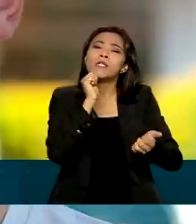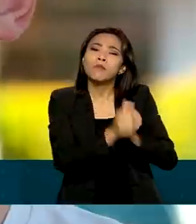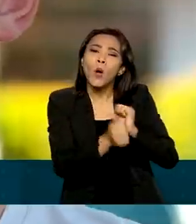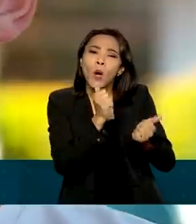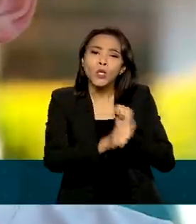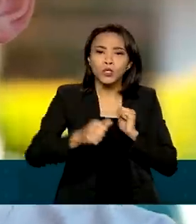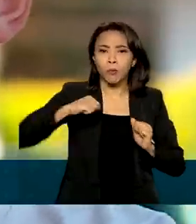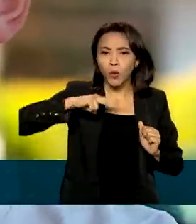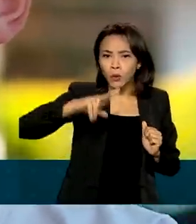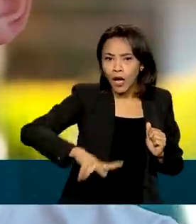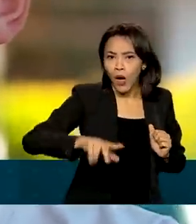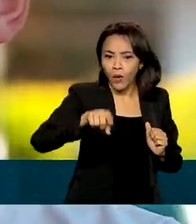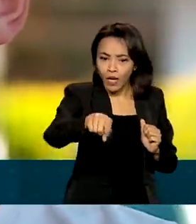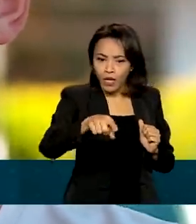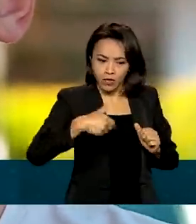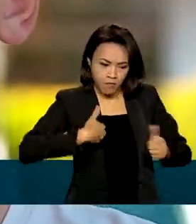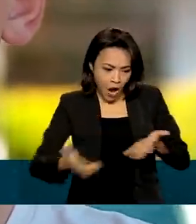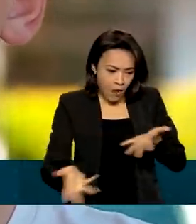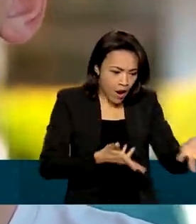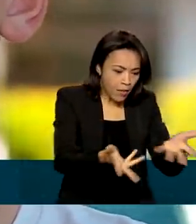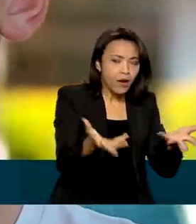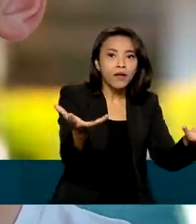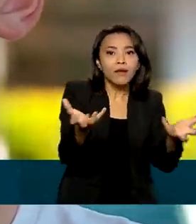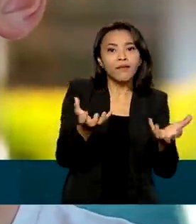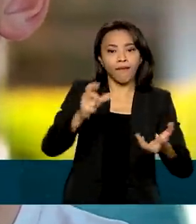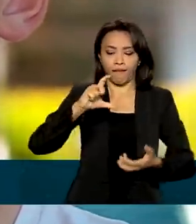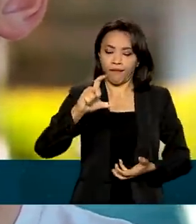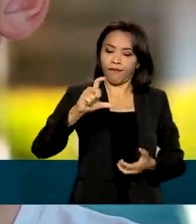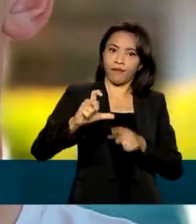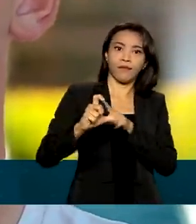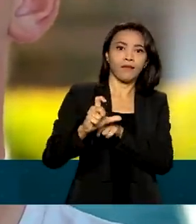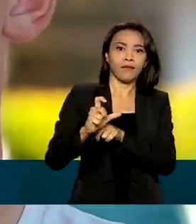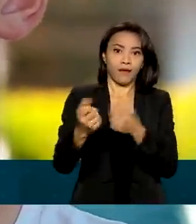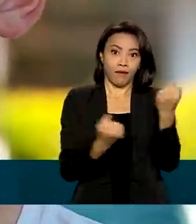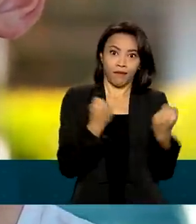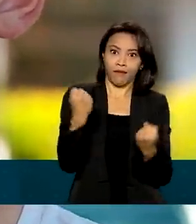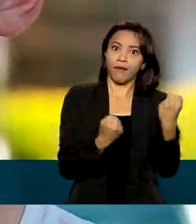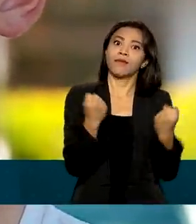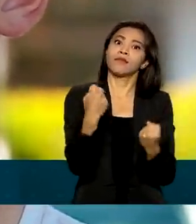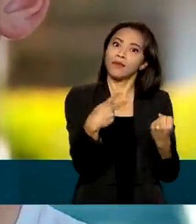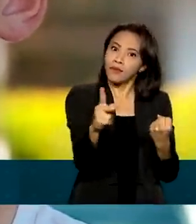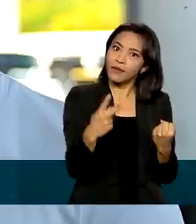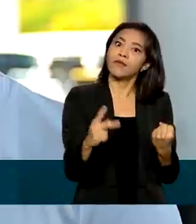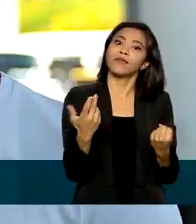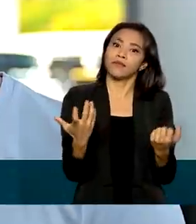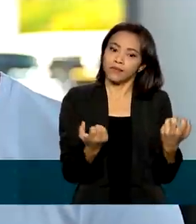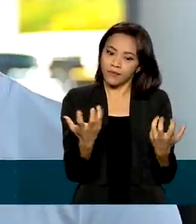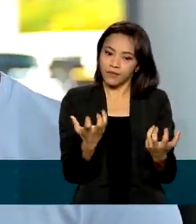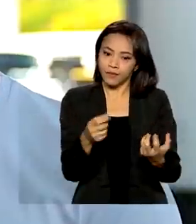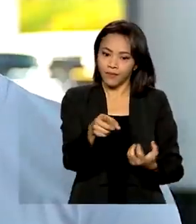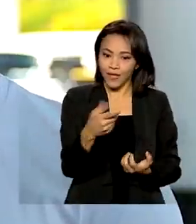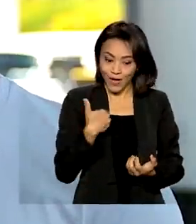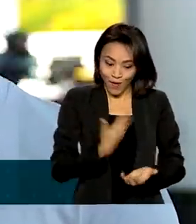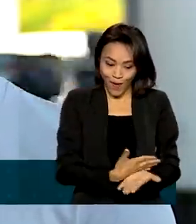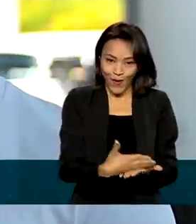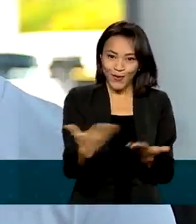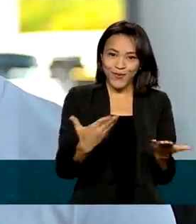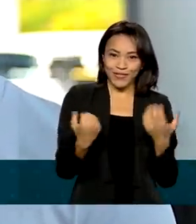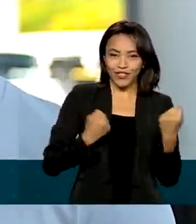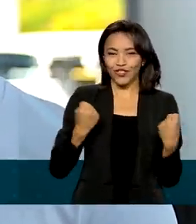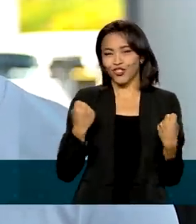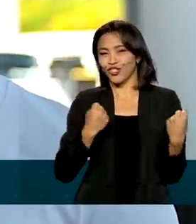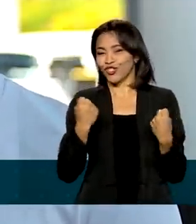Driblar em campo? Ok. Quer agora tirar de letra a carteira de motorista. Começando a dirigir agora, eu tenho o